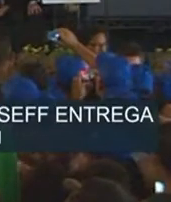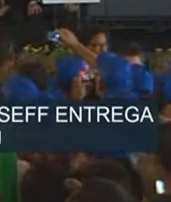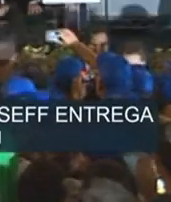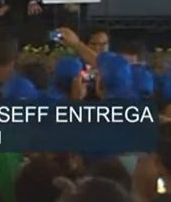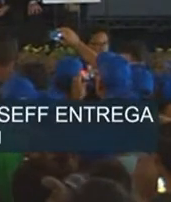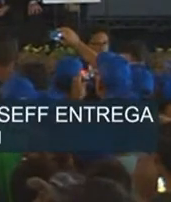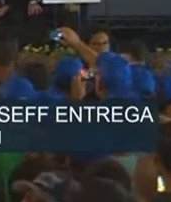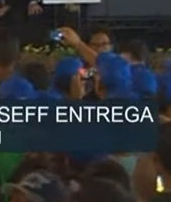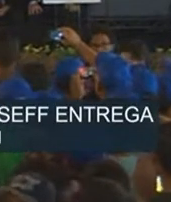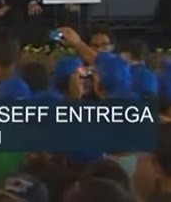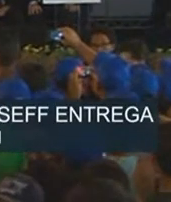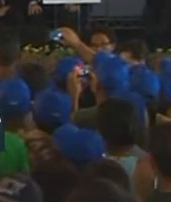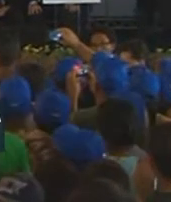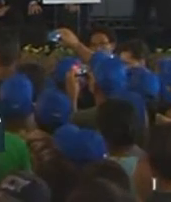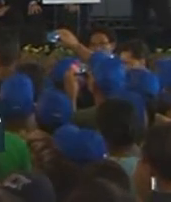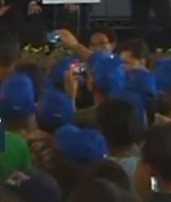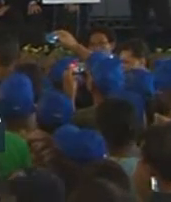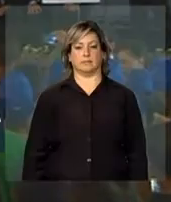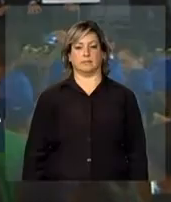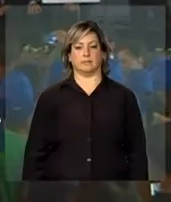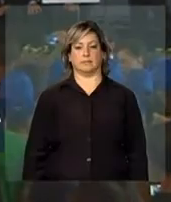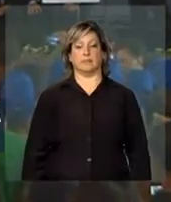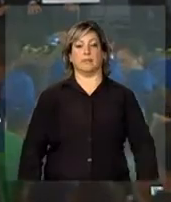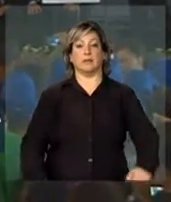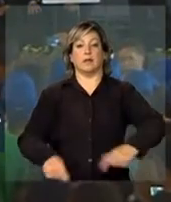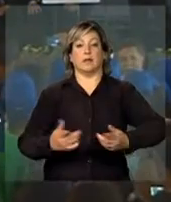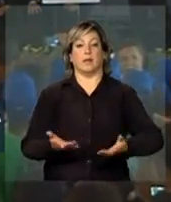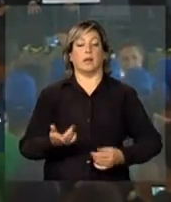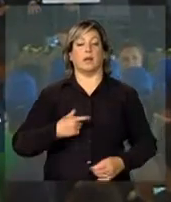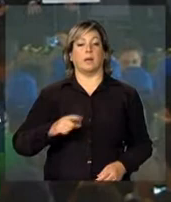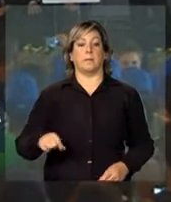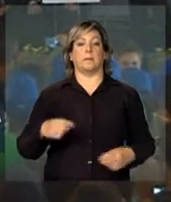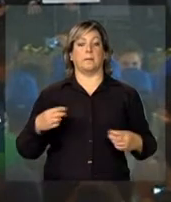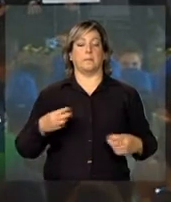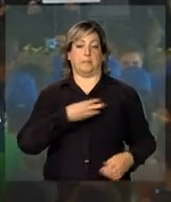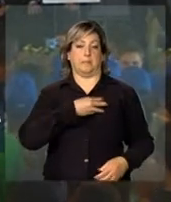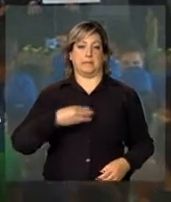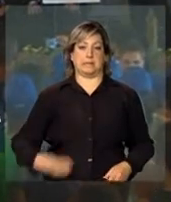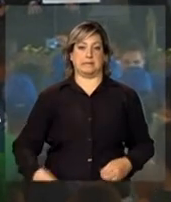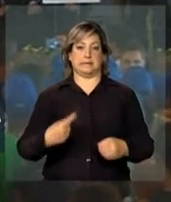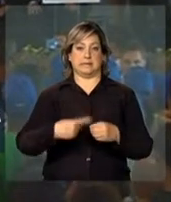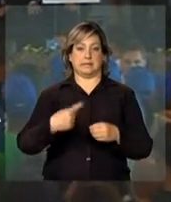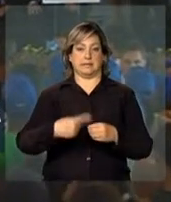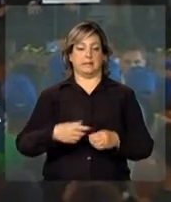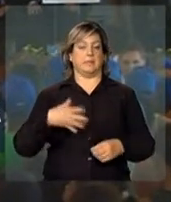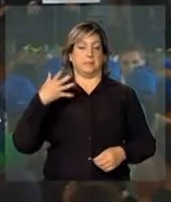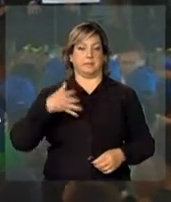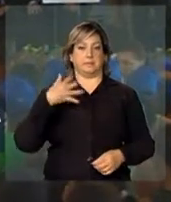Ouviremos a seguir palavras do ministro das cidades, Agnaldo Ribeiro.